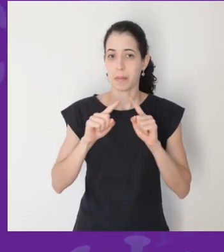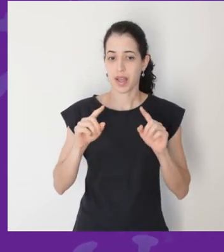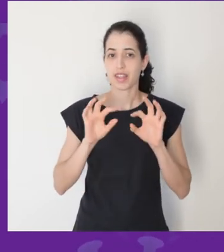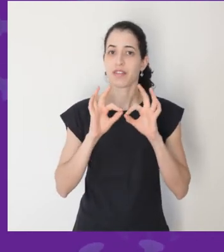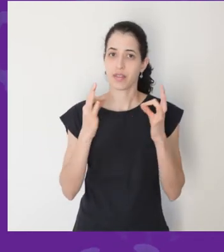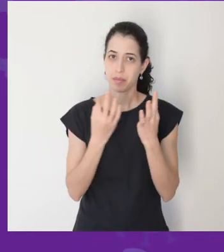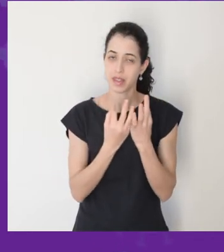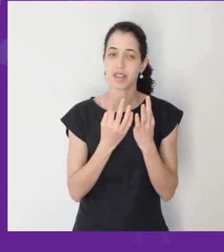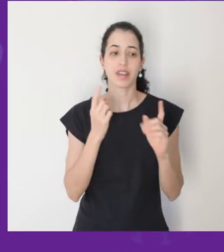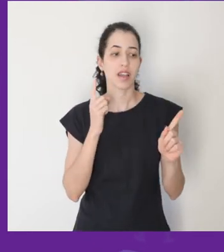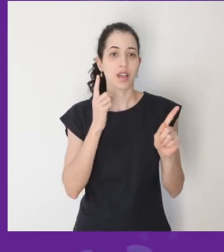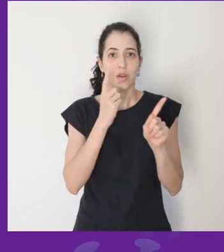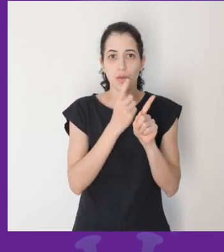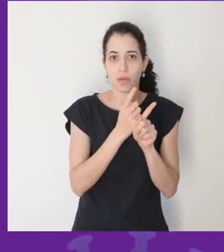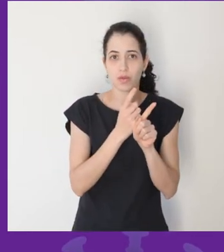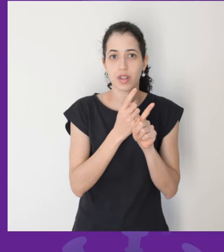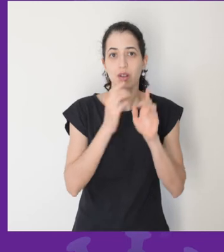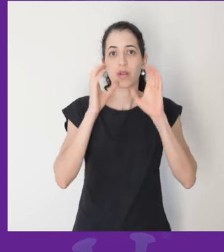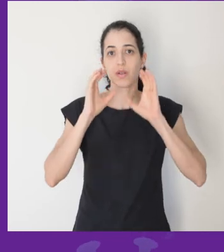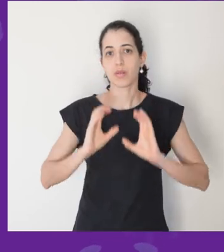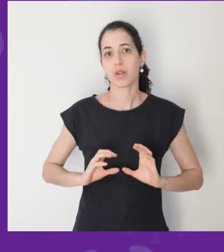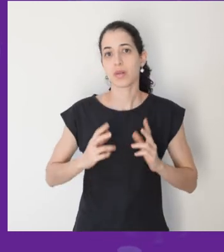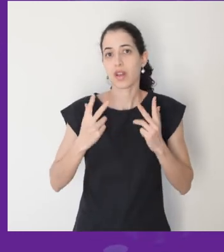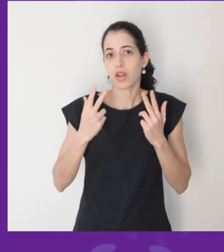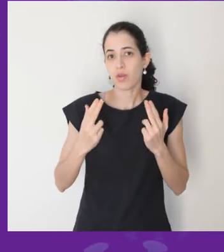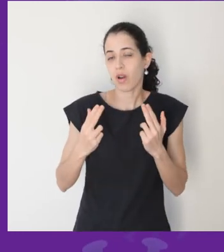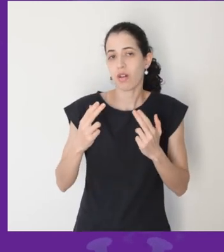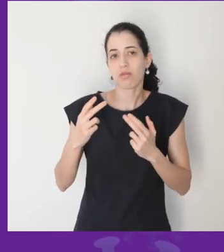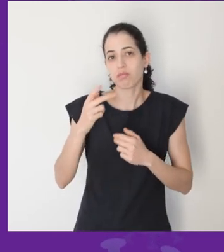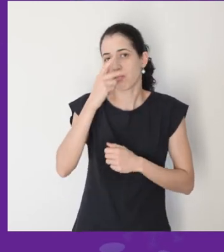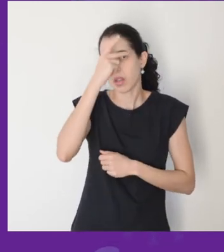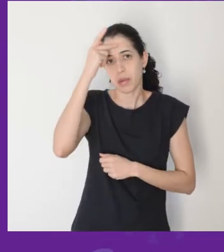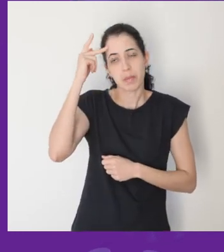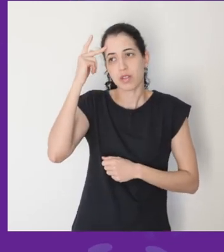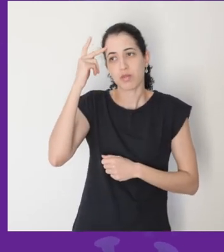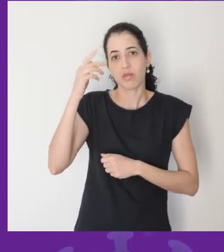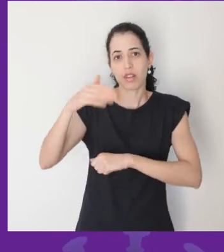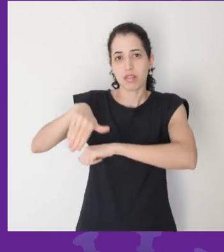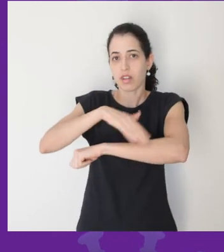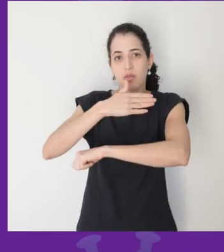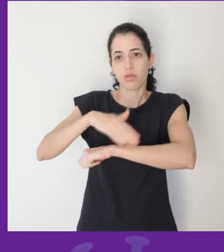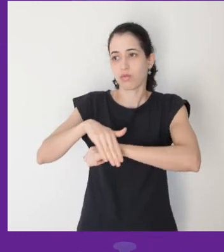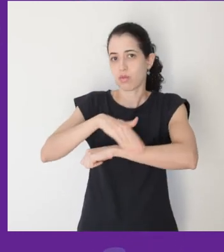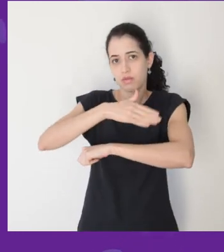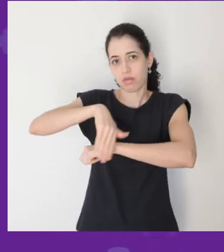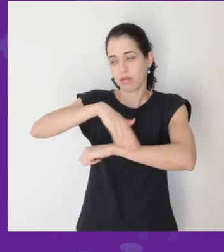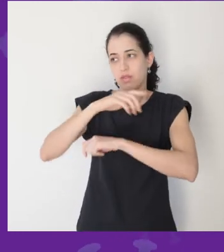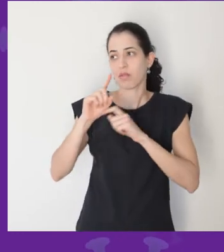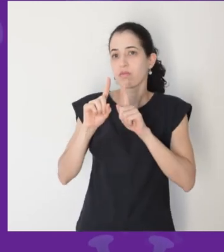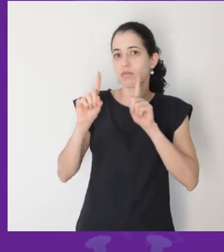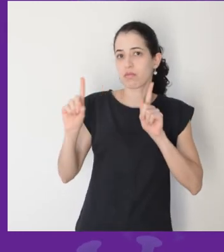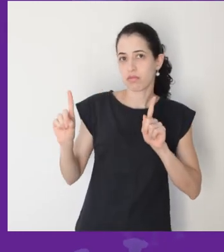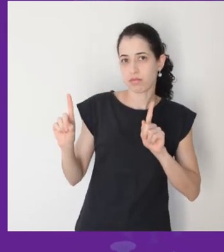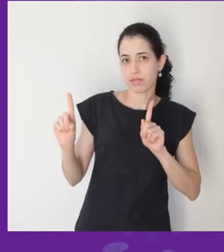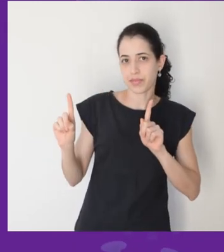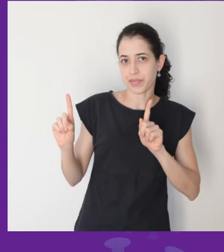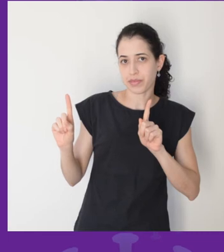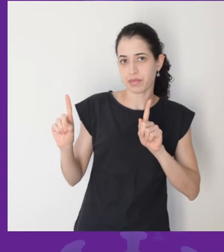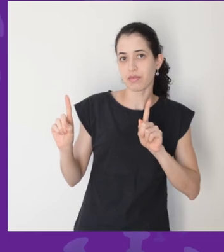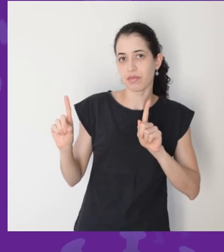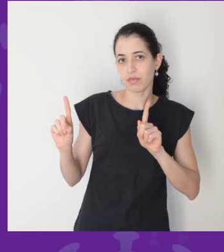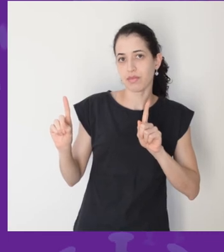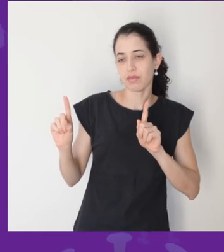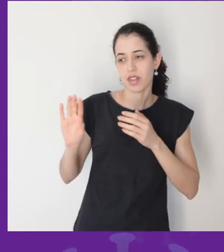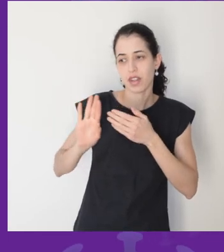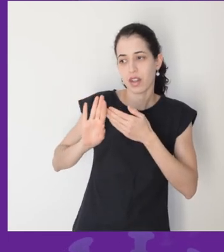família, quando elas se encontrarem, elas têm que se comportar como se elas estivessem encontrando com estranhos na rua, do ponto de vista